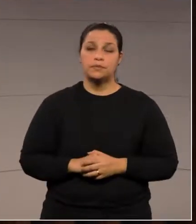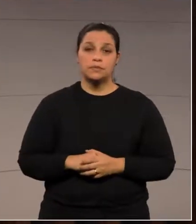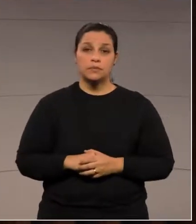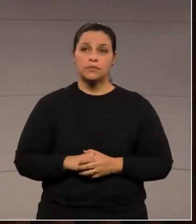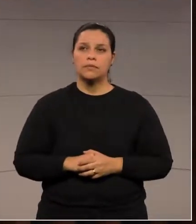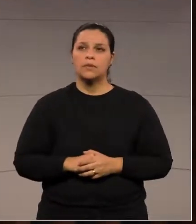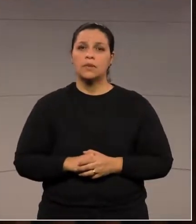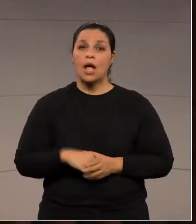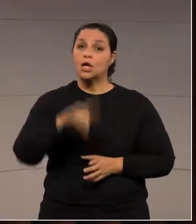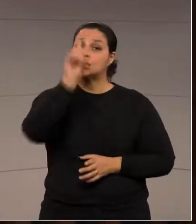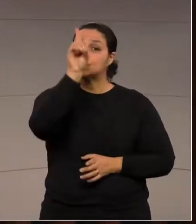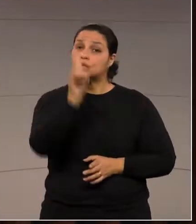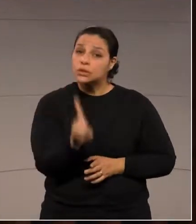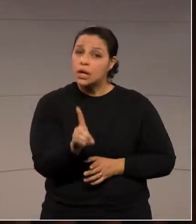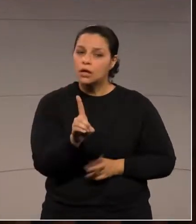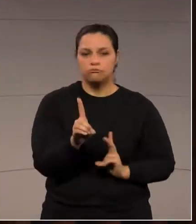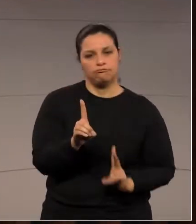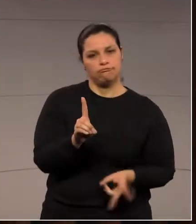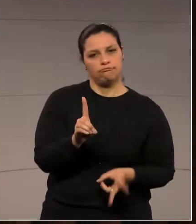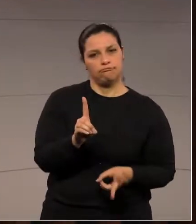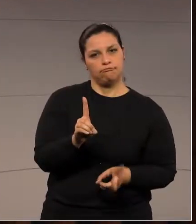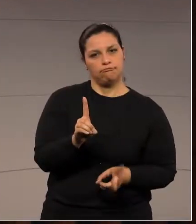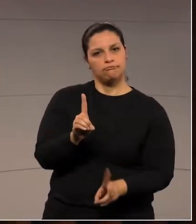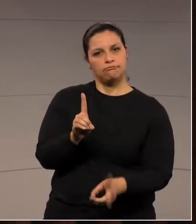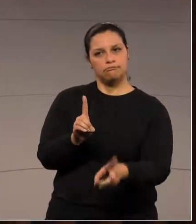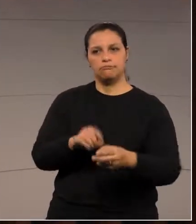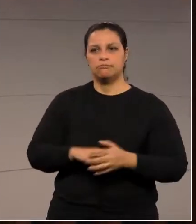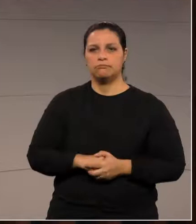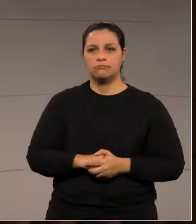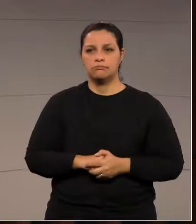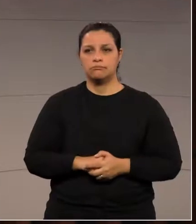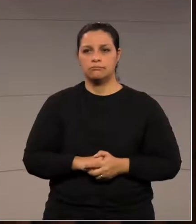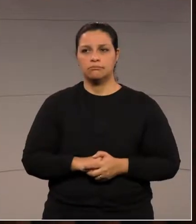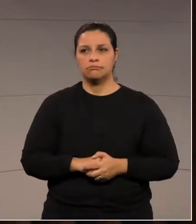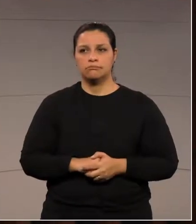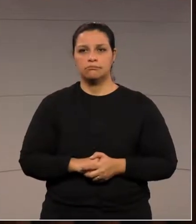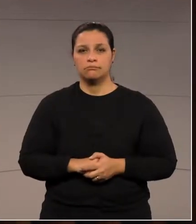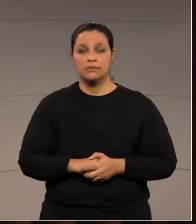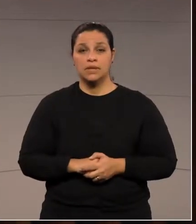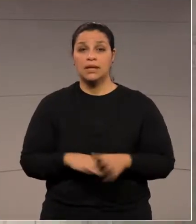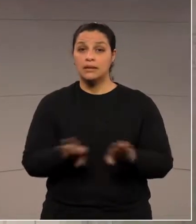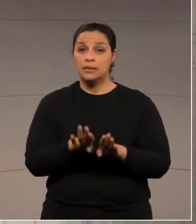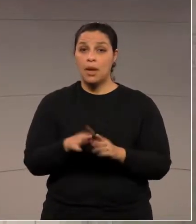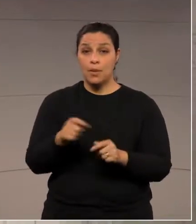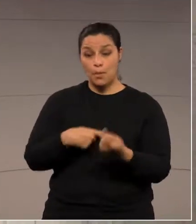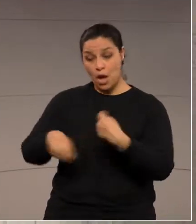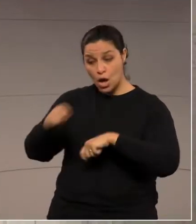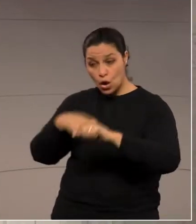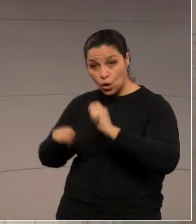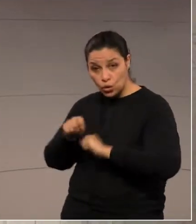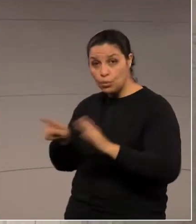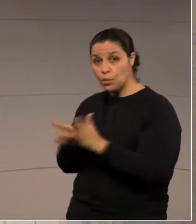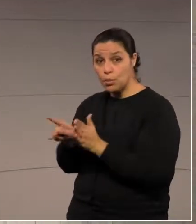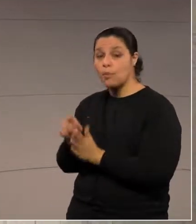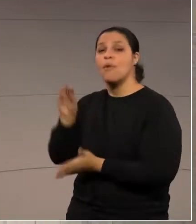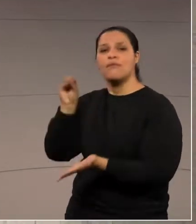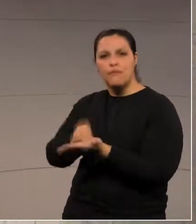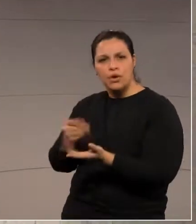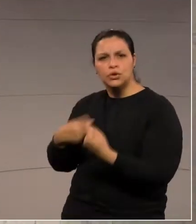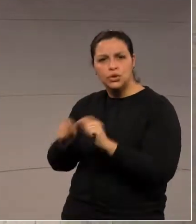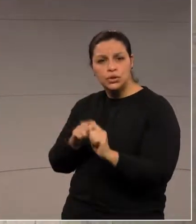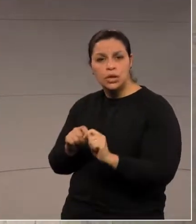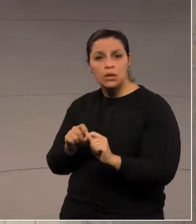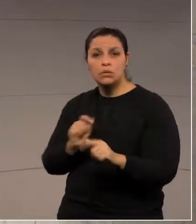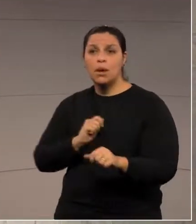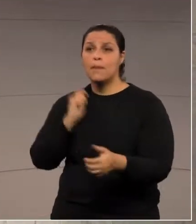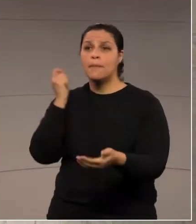direito tem que ser preservado. Se a questão econômica é de ordem pecuniária, não se